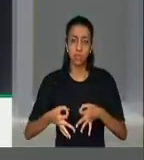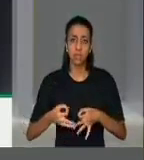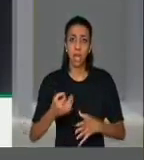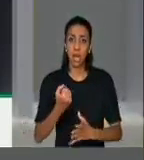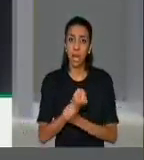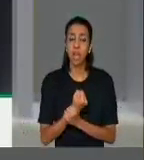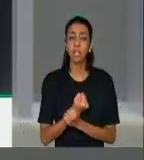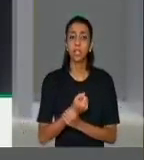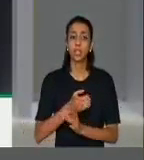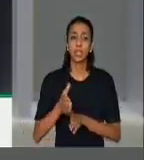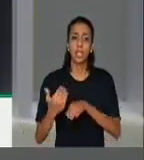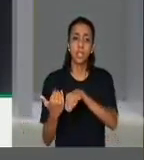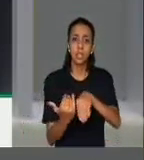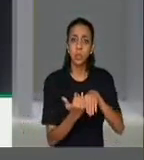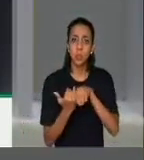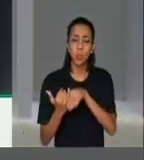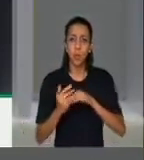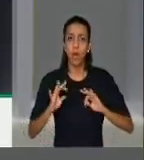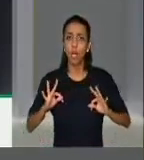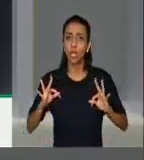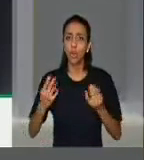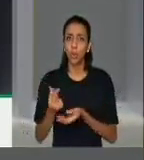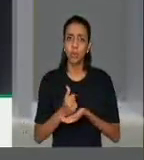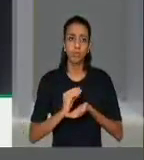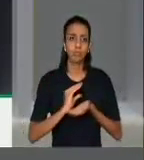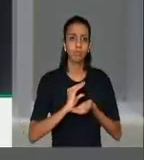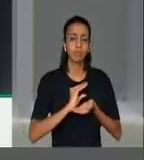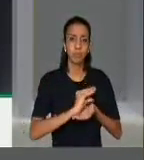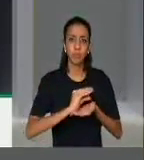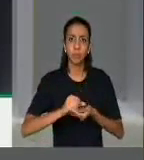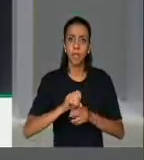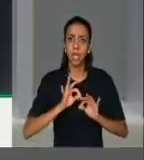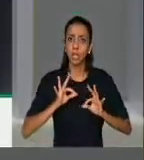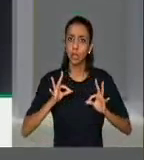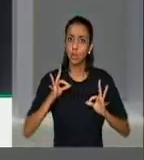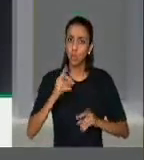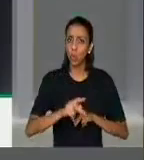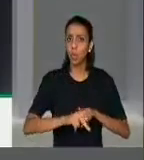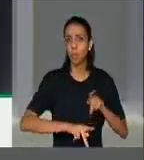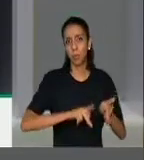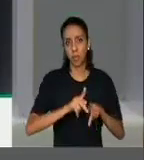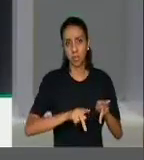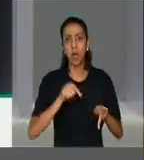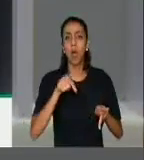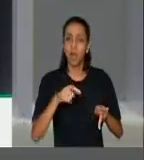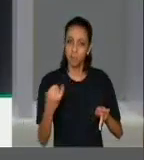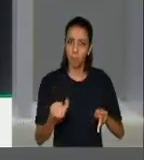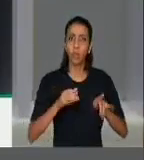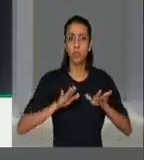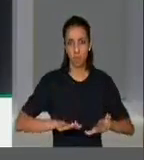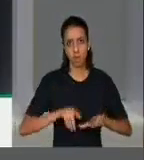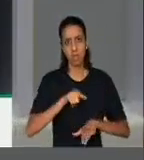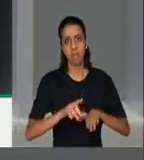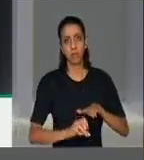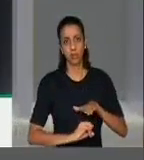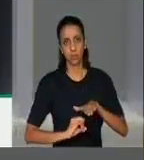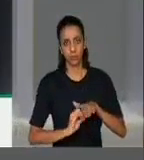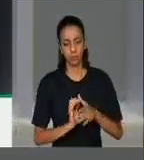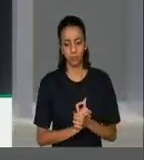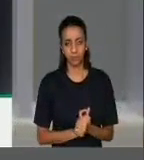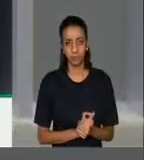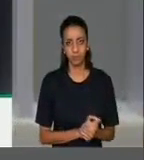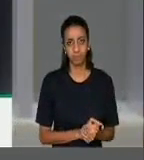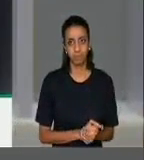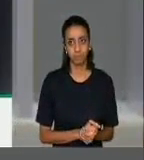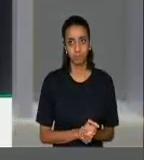aquitativo aos recursos disponíveis a todos os membros da sociedade. Senhor